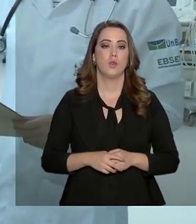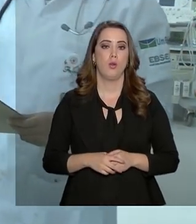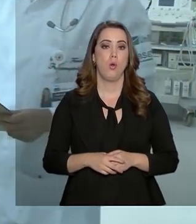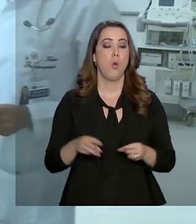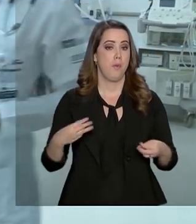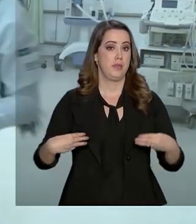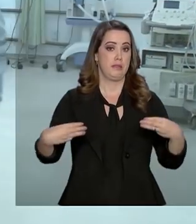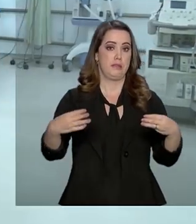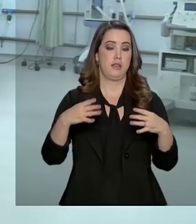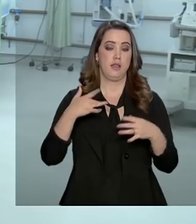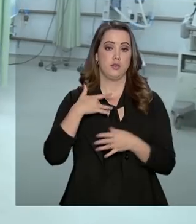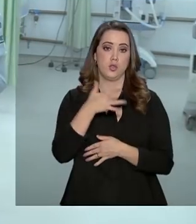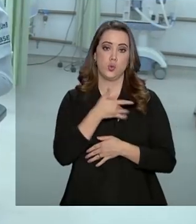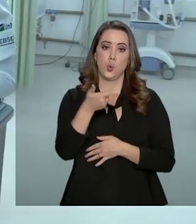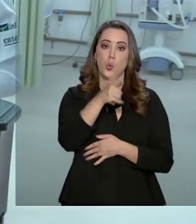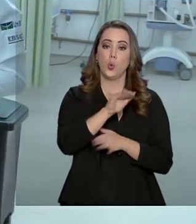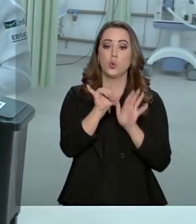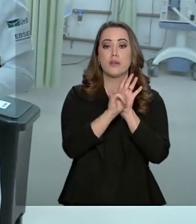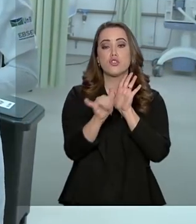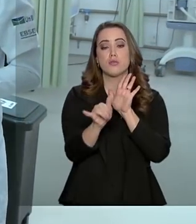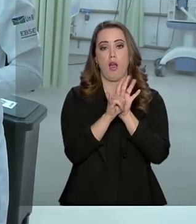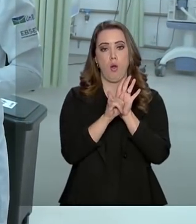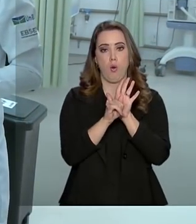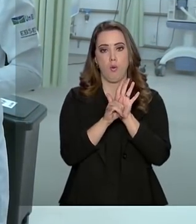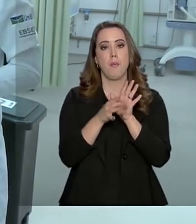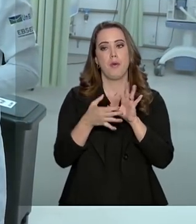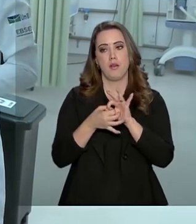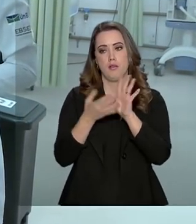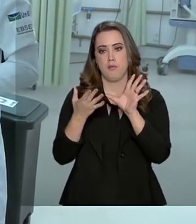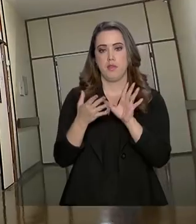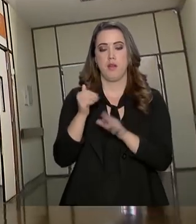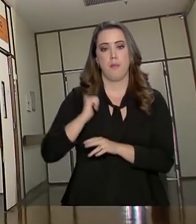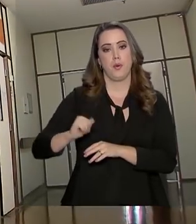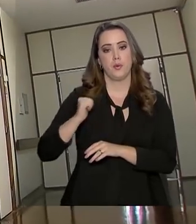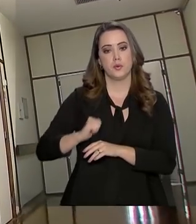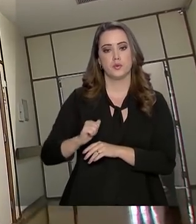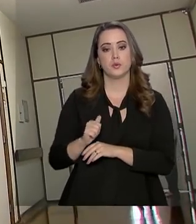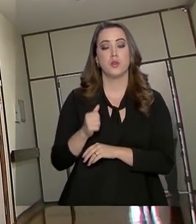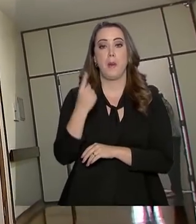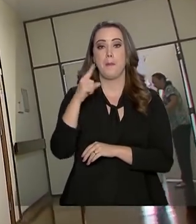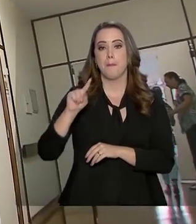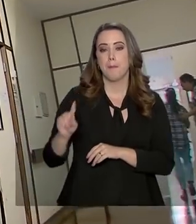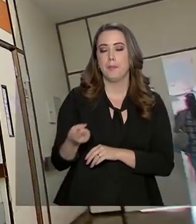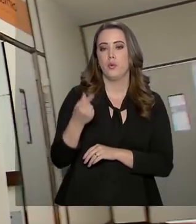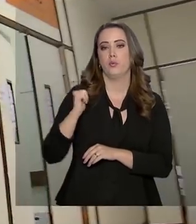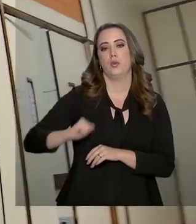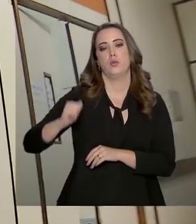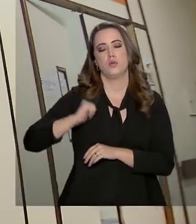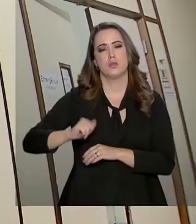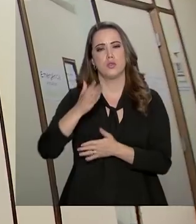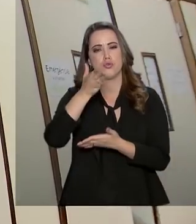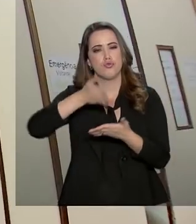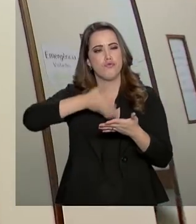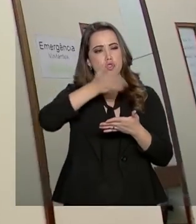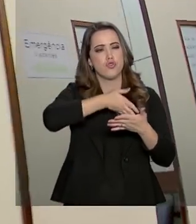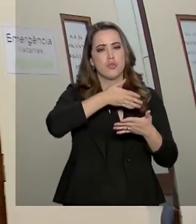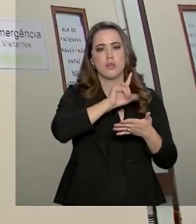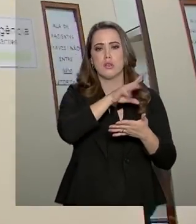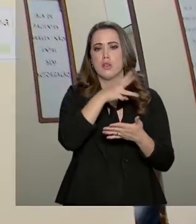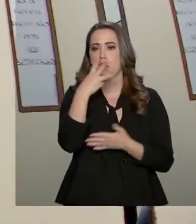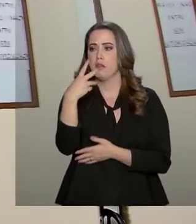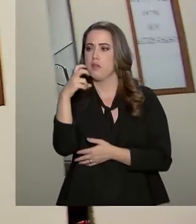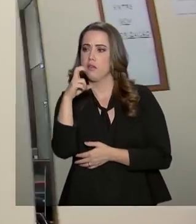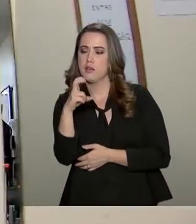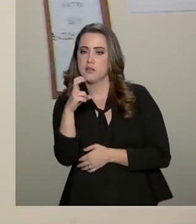Ministério da Saúde lançou mais um edital para concessão de bolsas. São mil oportunidades, divididas entre as